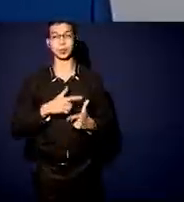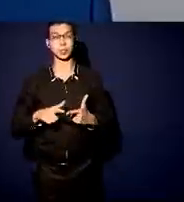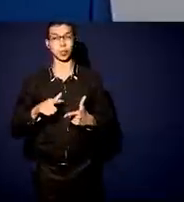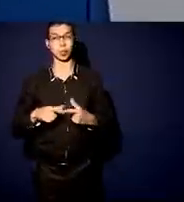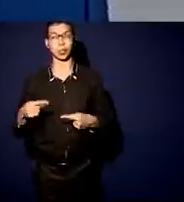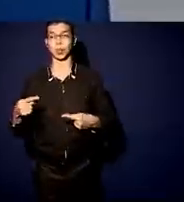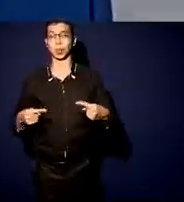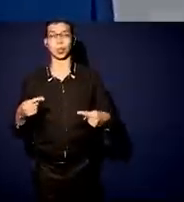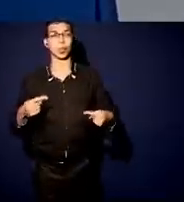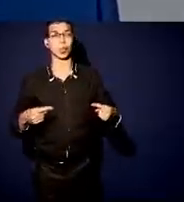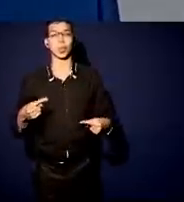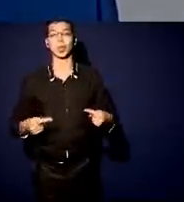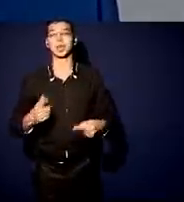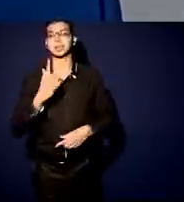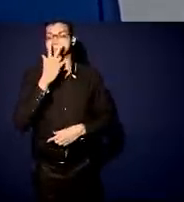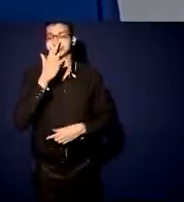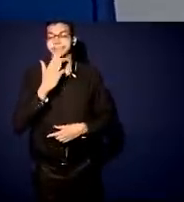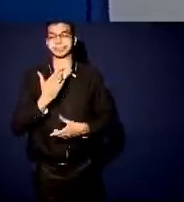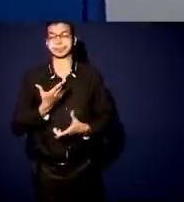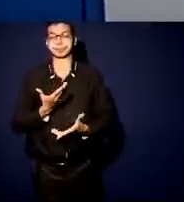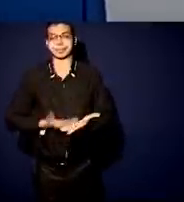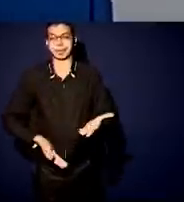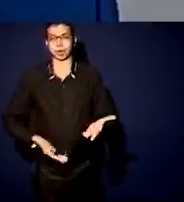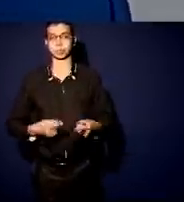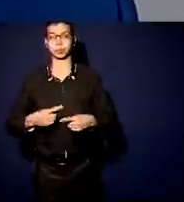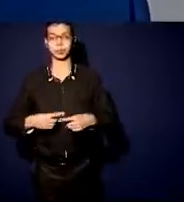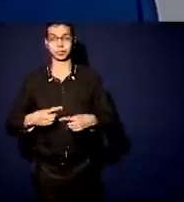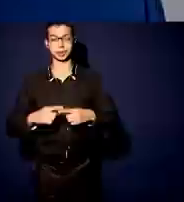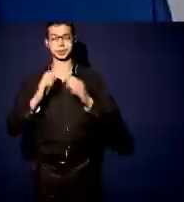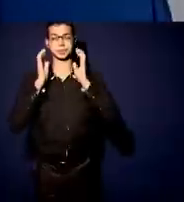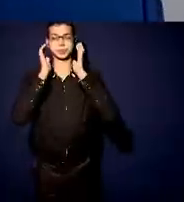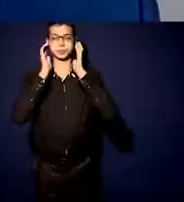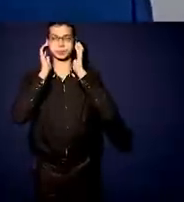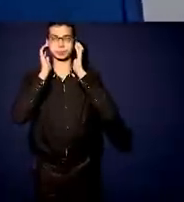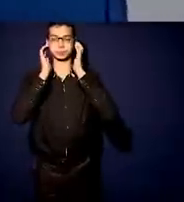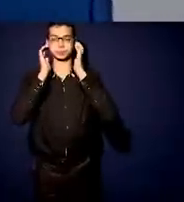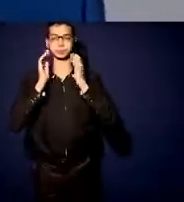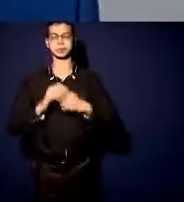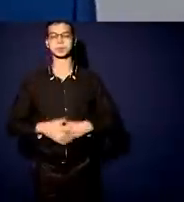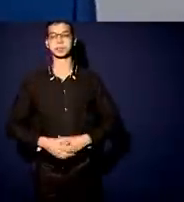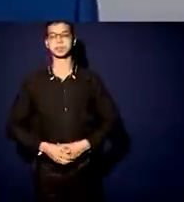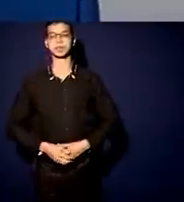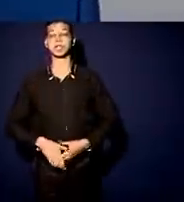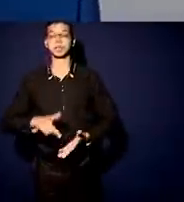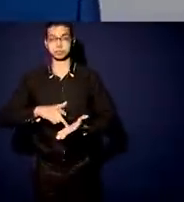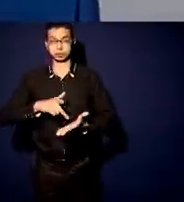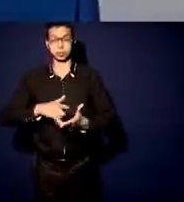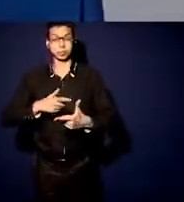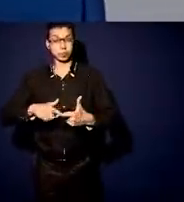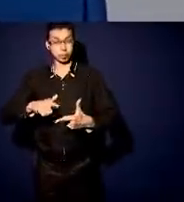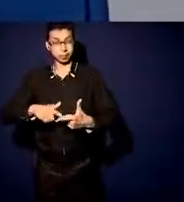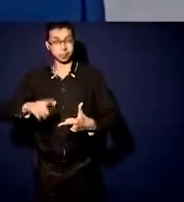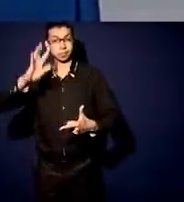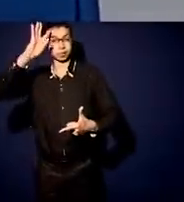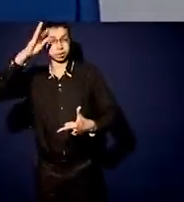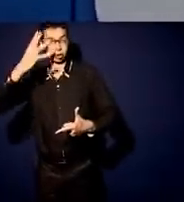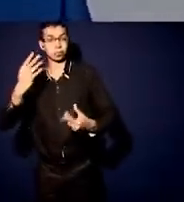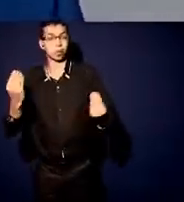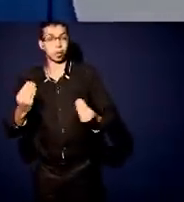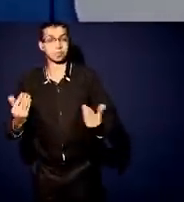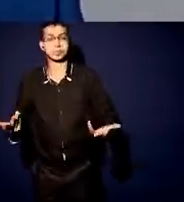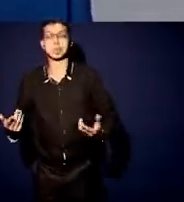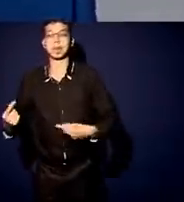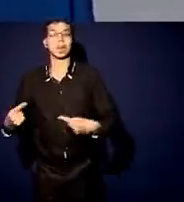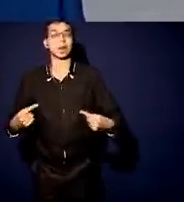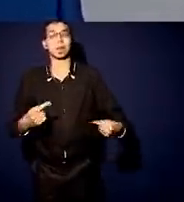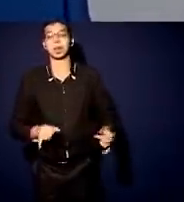se perde. No final das contas, o debate programático, a solução para os verdadeiros problemas, se perde. Eu entendo que, no final, o que